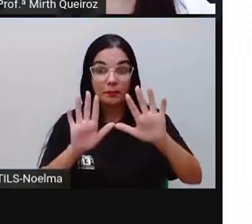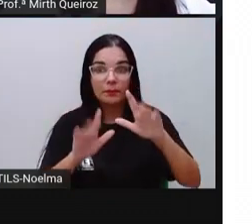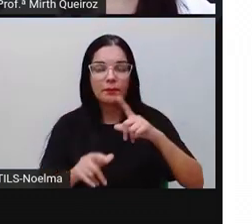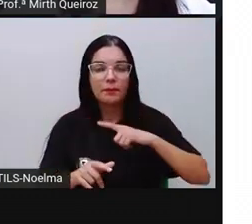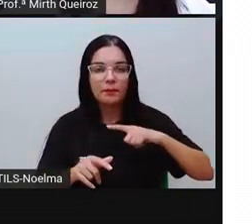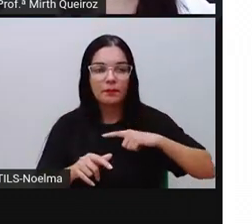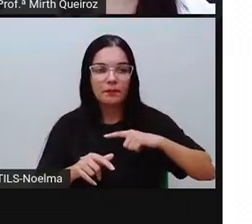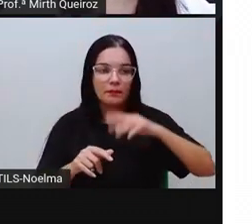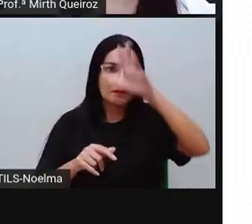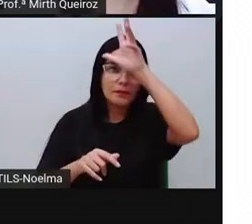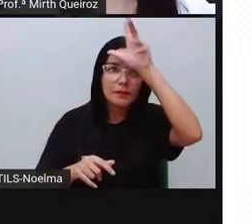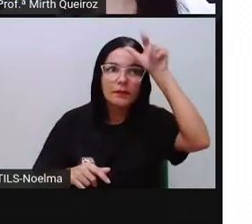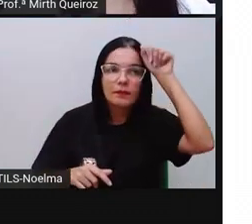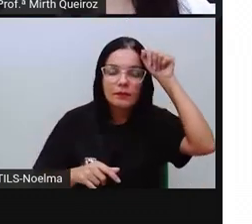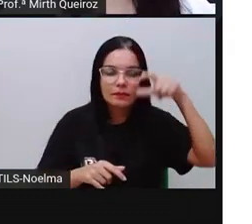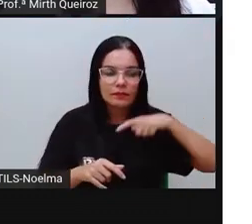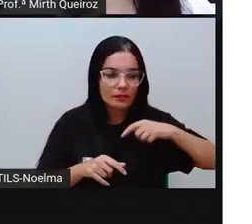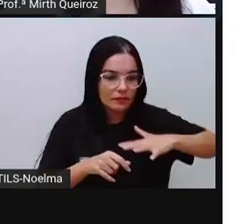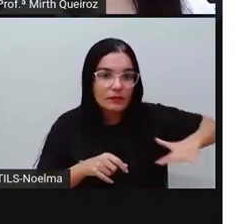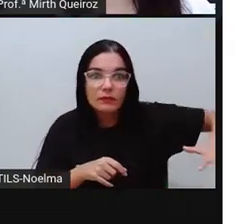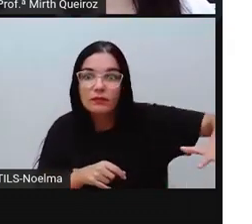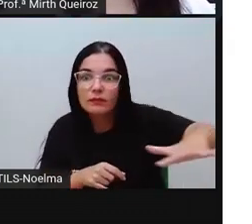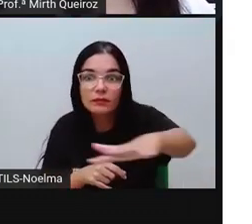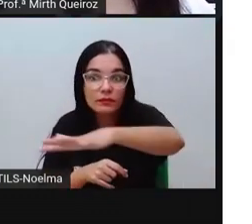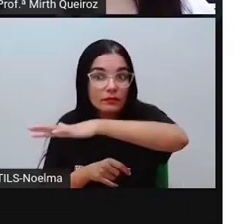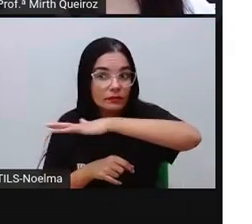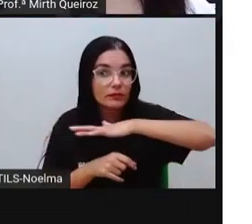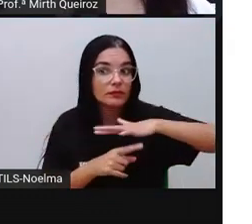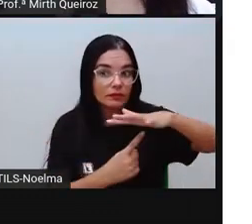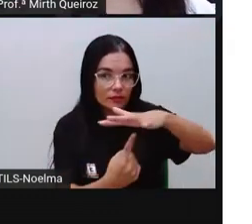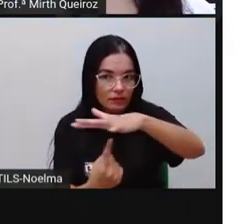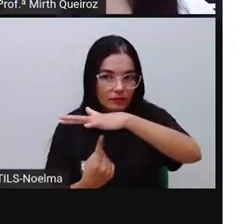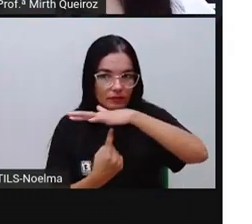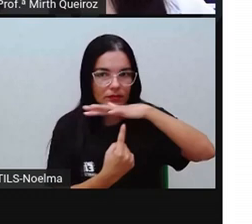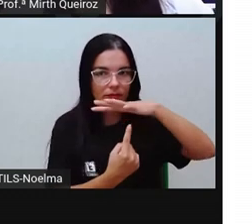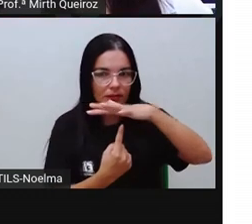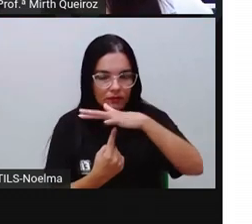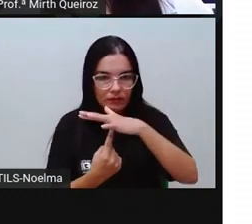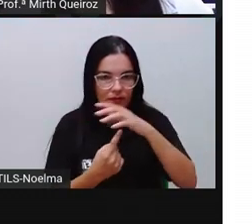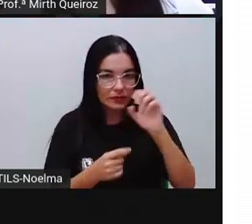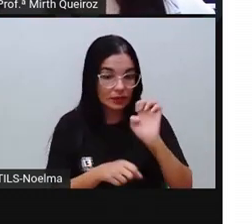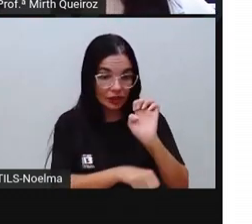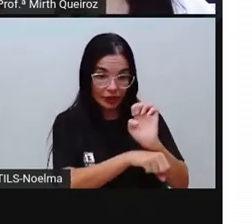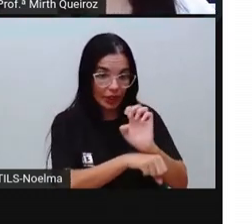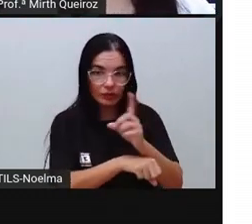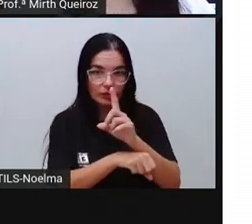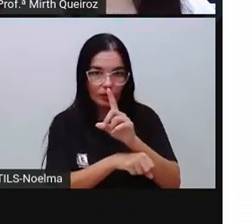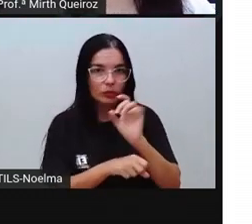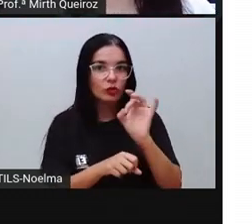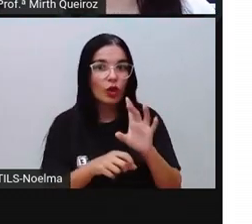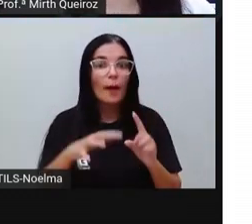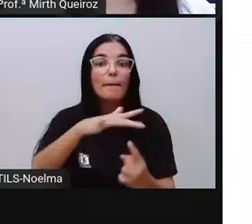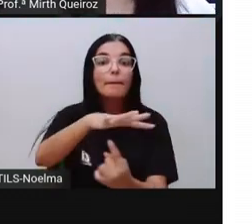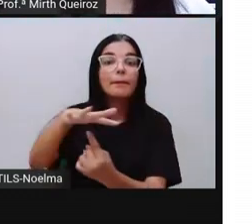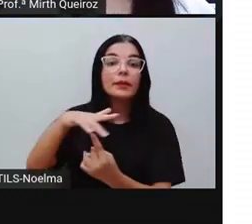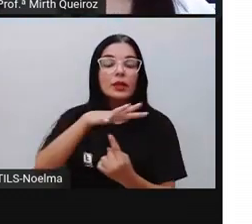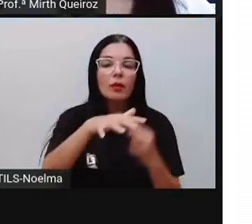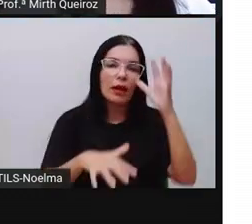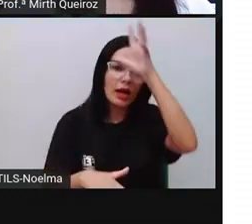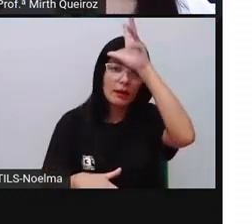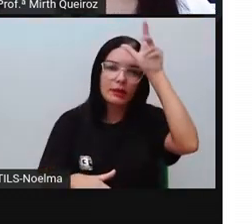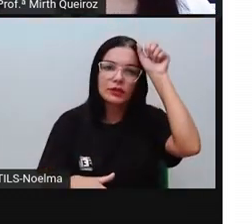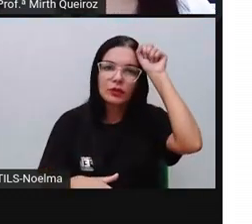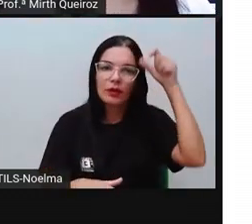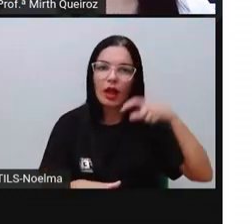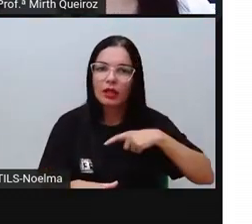ela vai abranger aí, então, esse bioma Amazônia, nós não estamos falando do Amazônia nos estados, certo? A gente está falando sobre o bioma Amazônia.